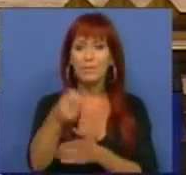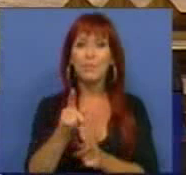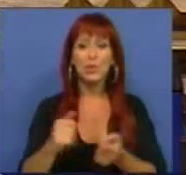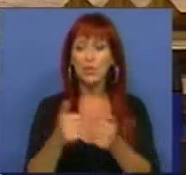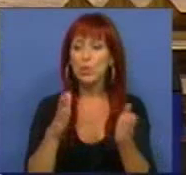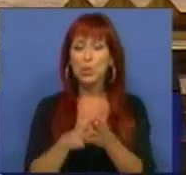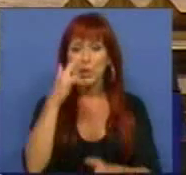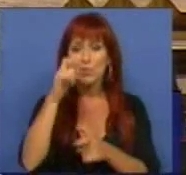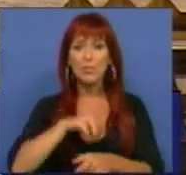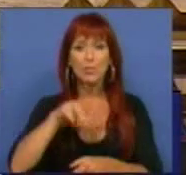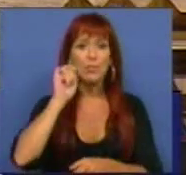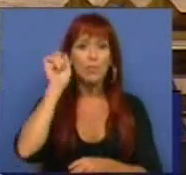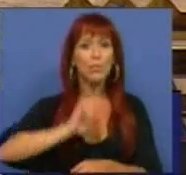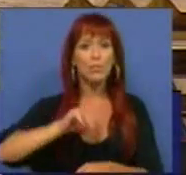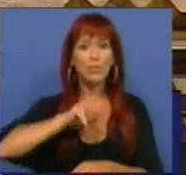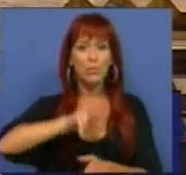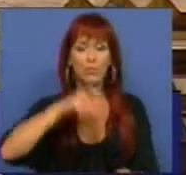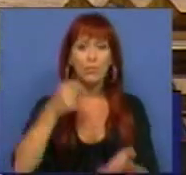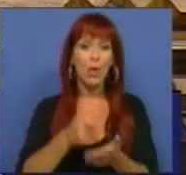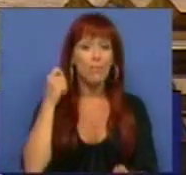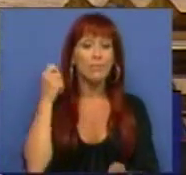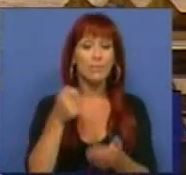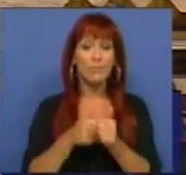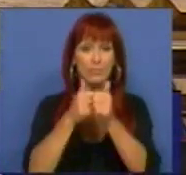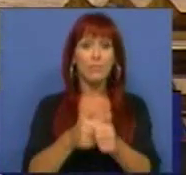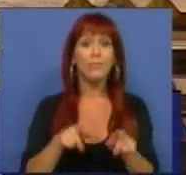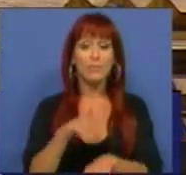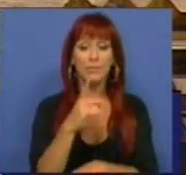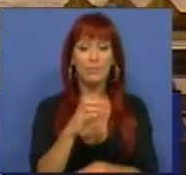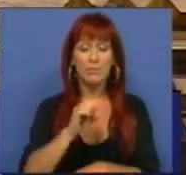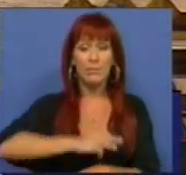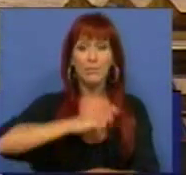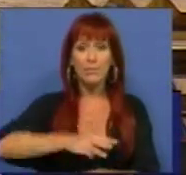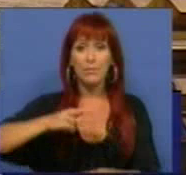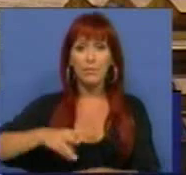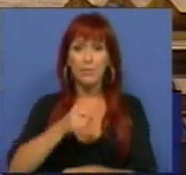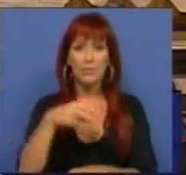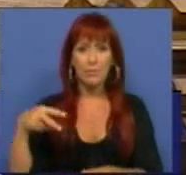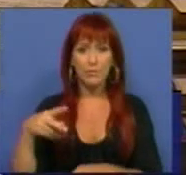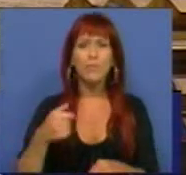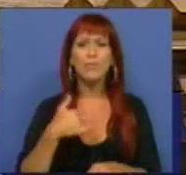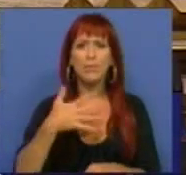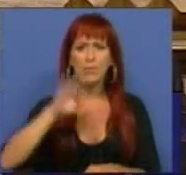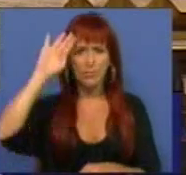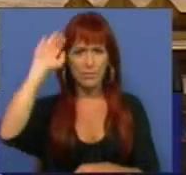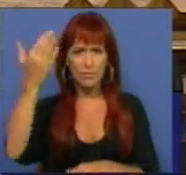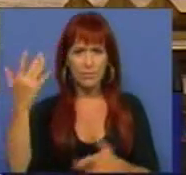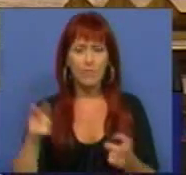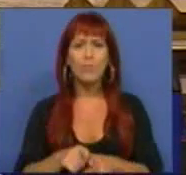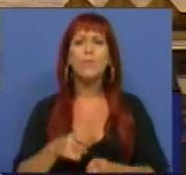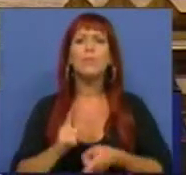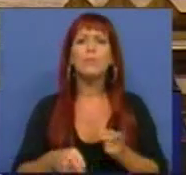que todos os portugueses e todas as portuguesas terão de cumprir, de 60 milhões de euros. E gostava de saber,